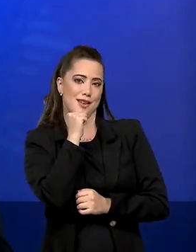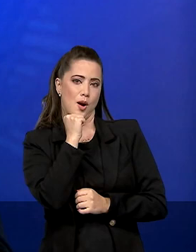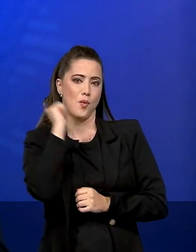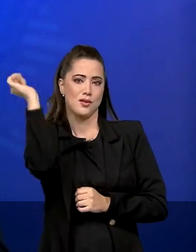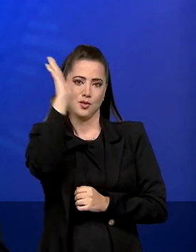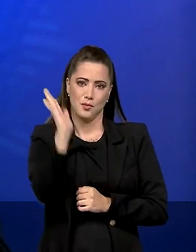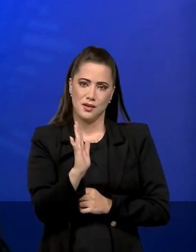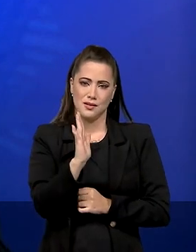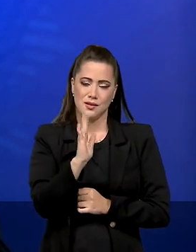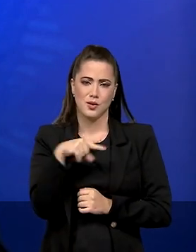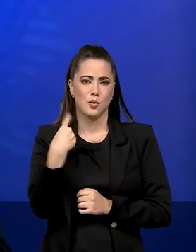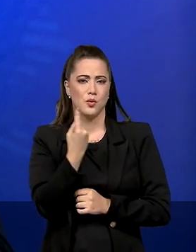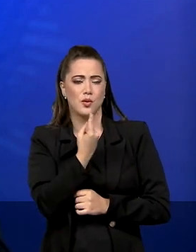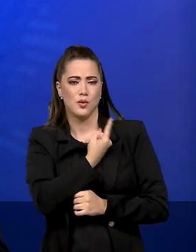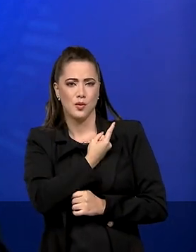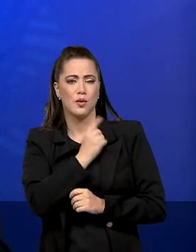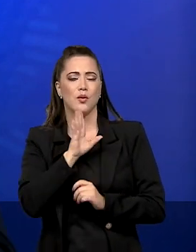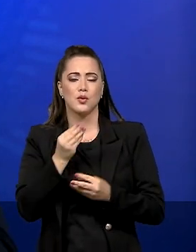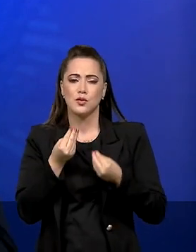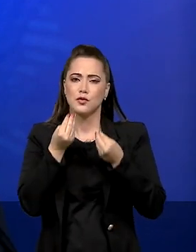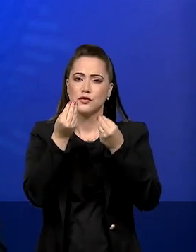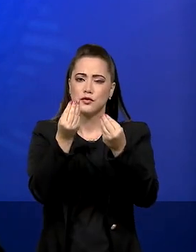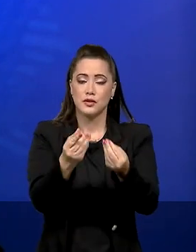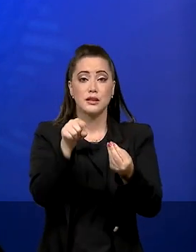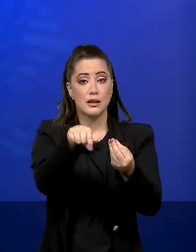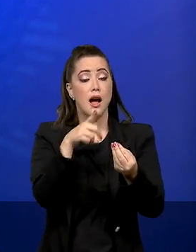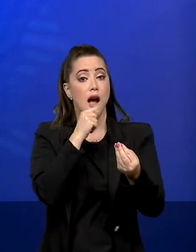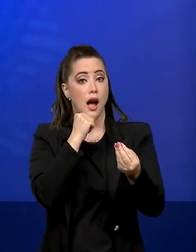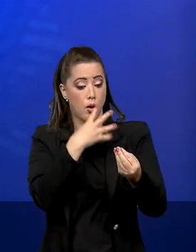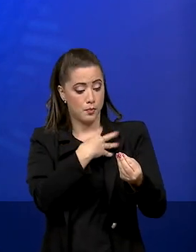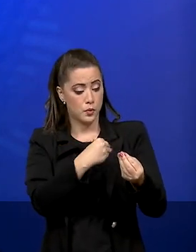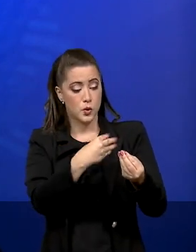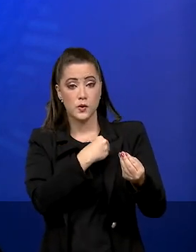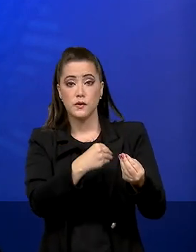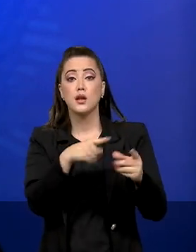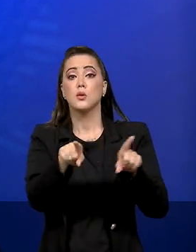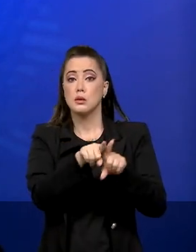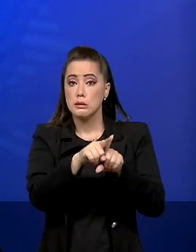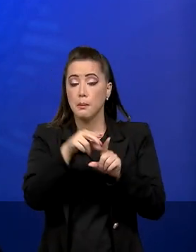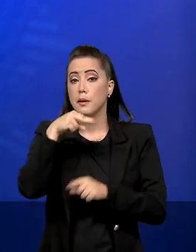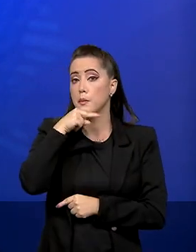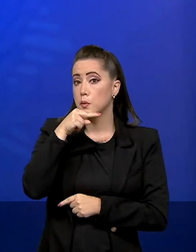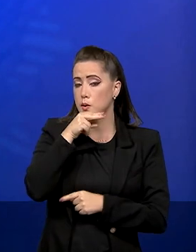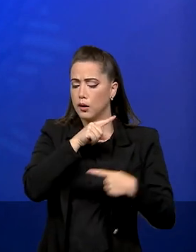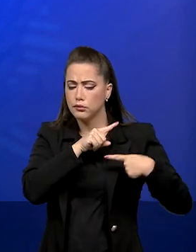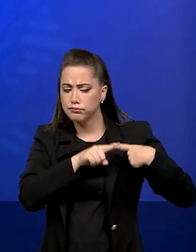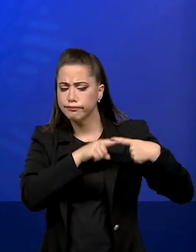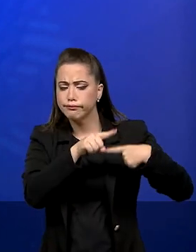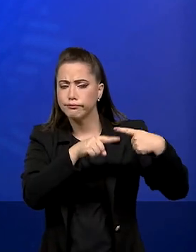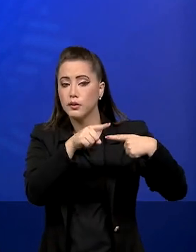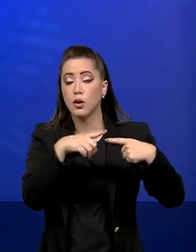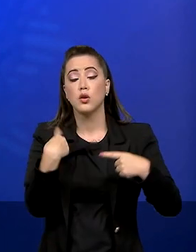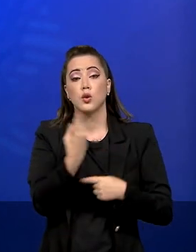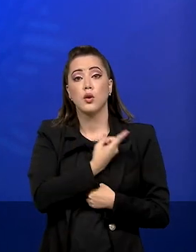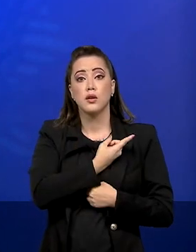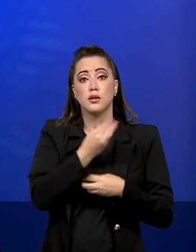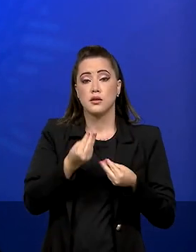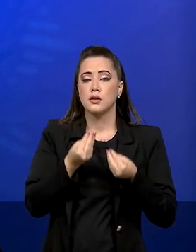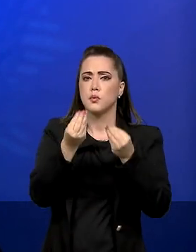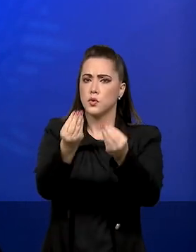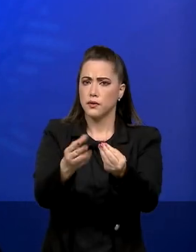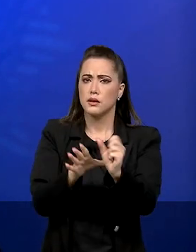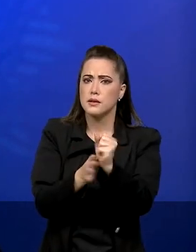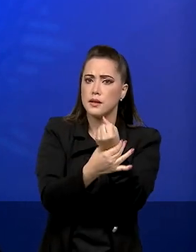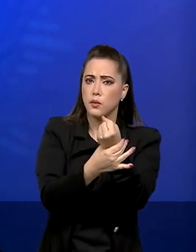é assegurar que a água continue disponível para os nossos filhos e netos. Estamos garantindo que ela chegue àqueles que há tantos anos